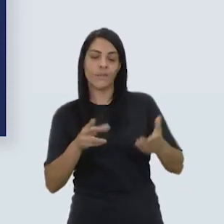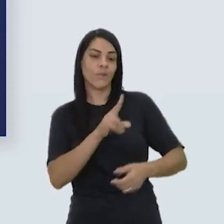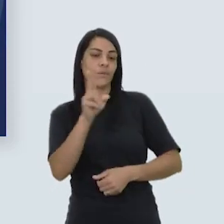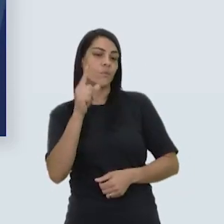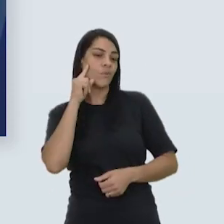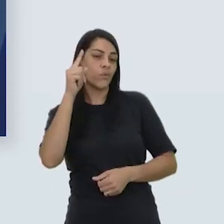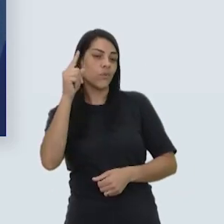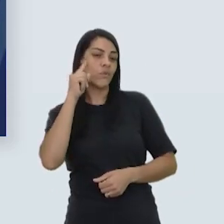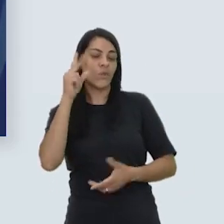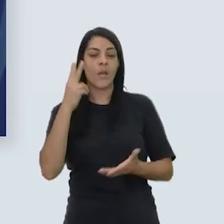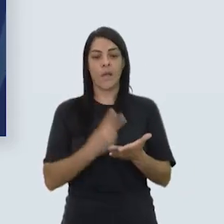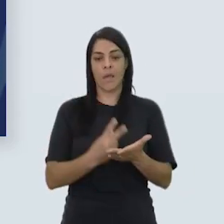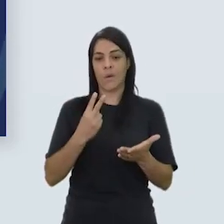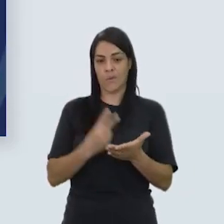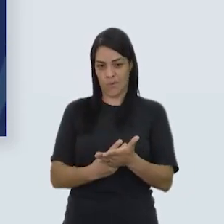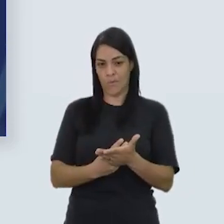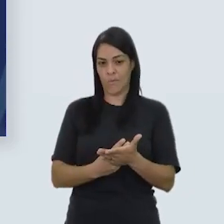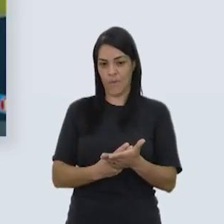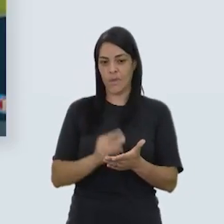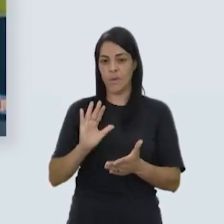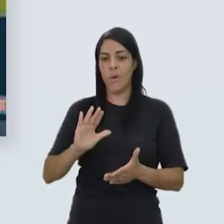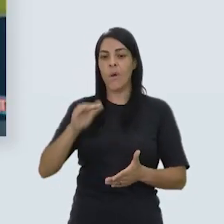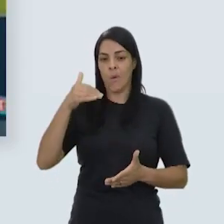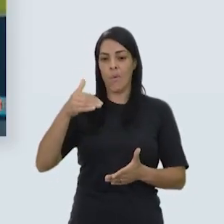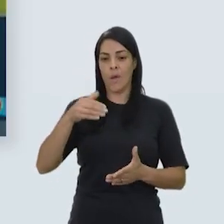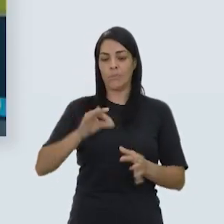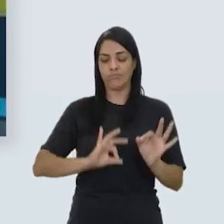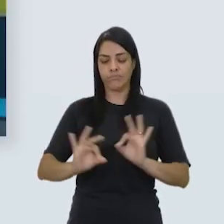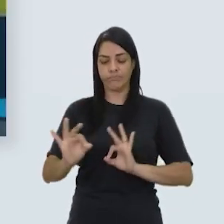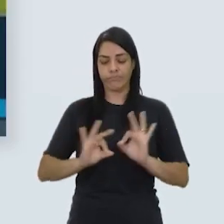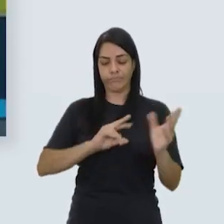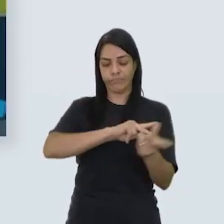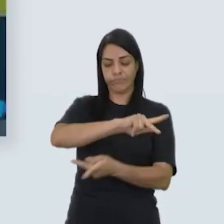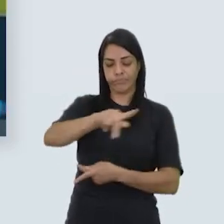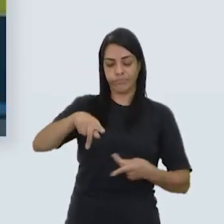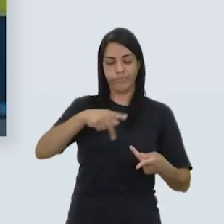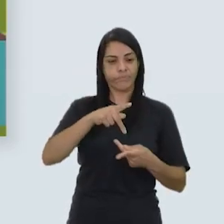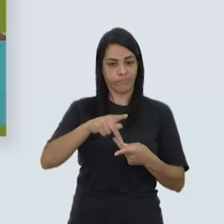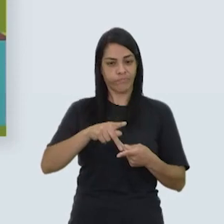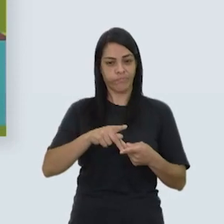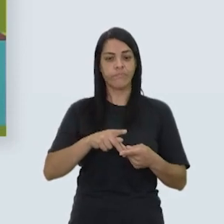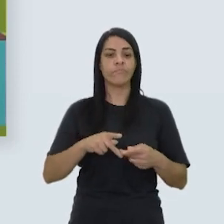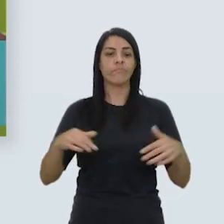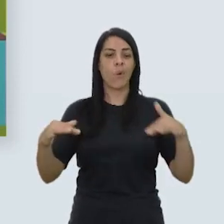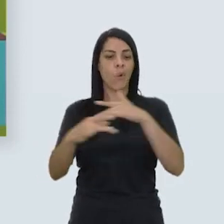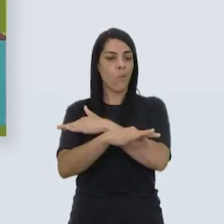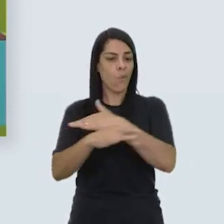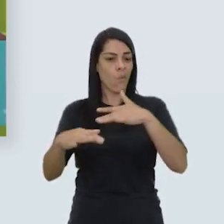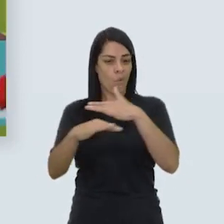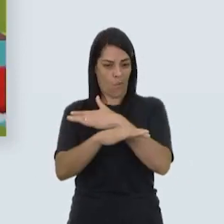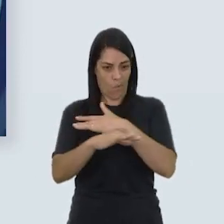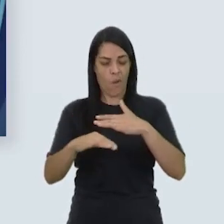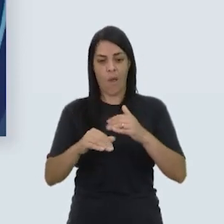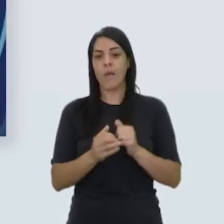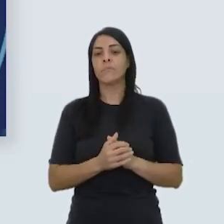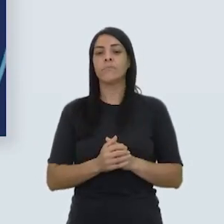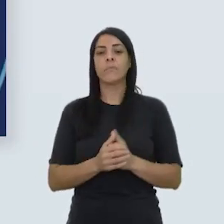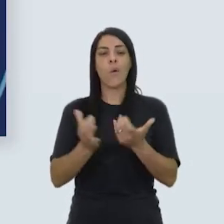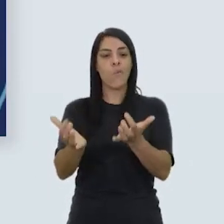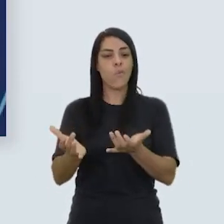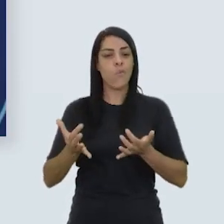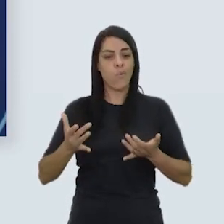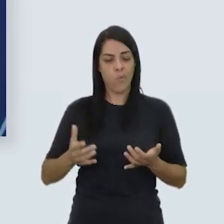mesma que existe desde a formação do planeta. Mas quando poluímos as cidades, as florestas, os rios e os mares, estamos